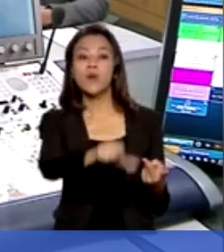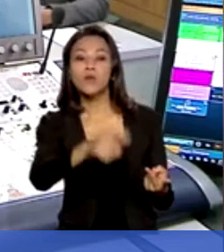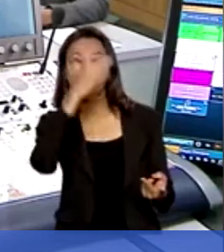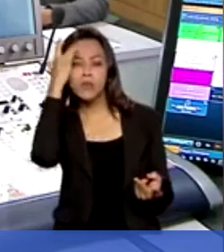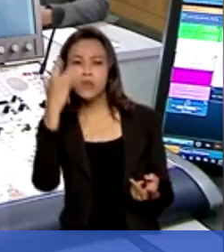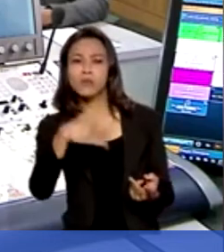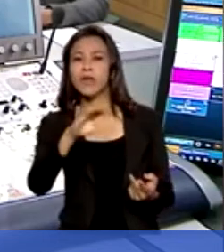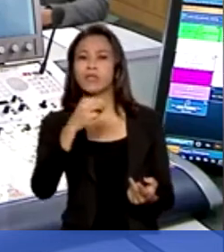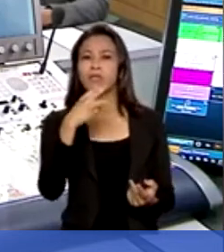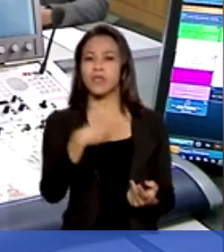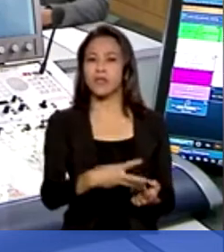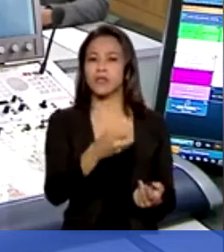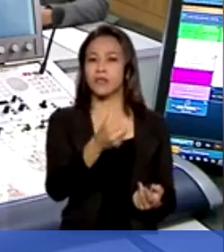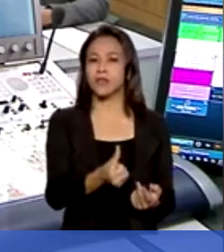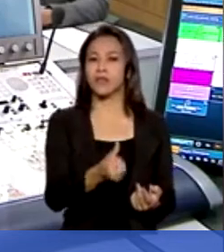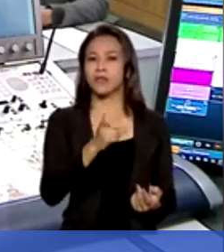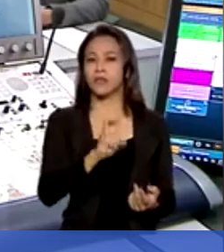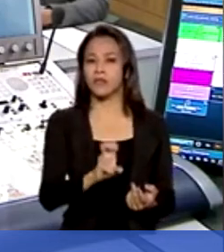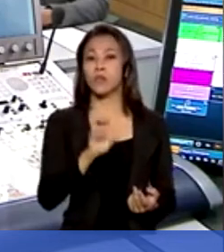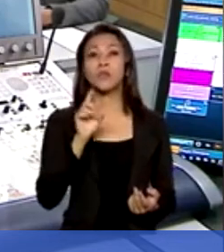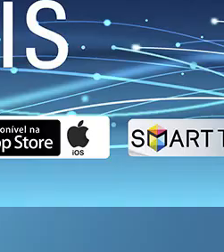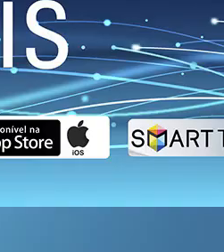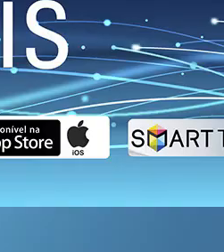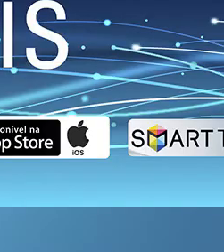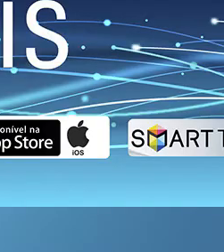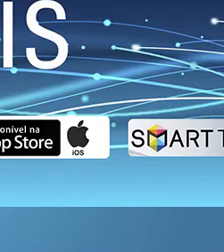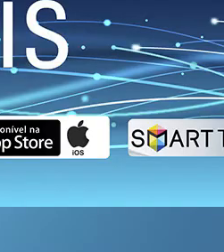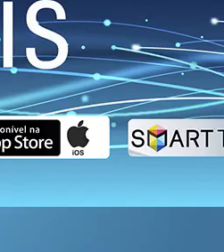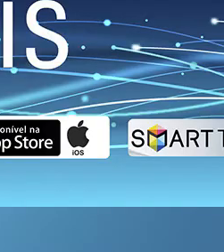mais de 365 dias devendo.